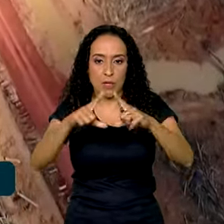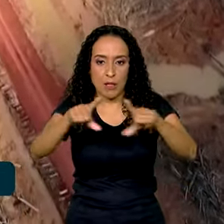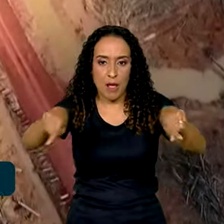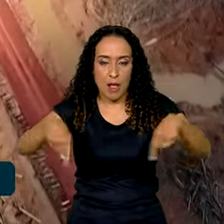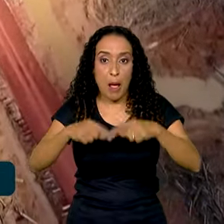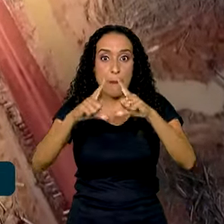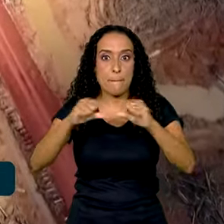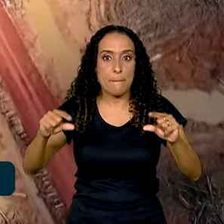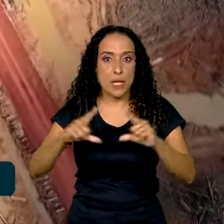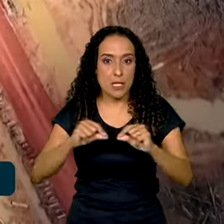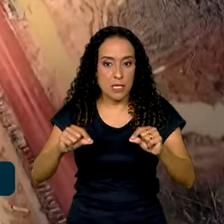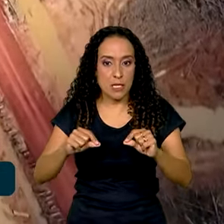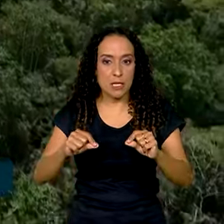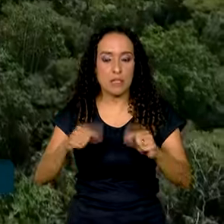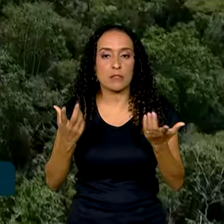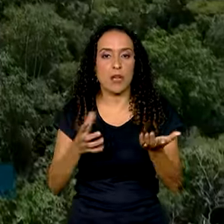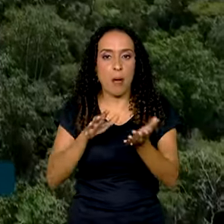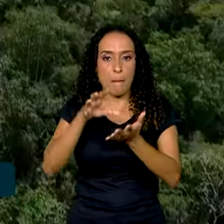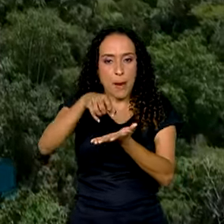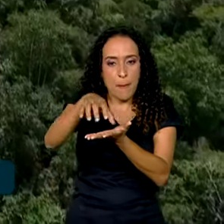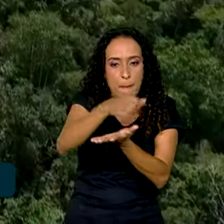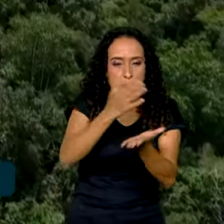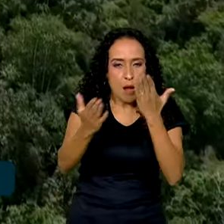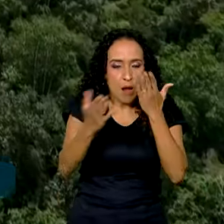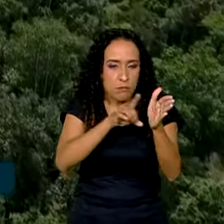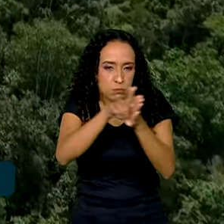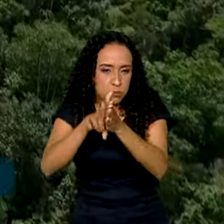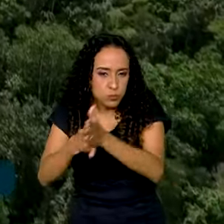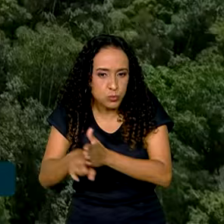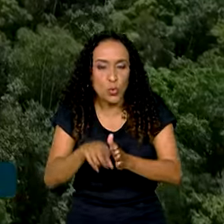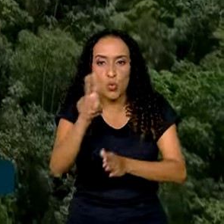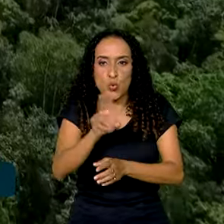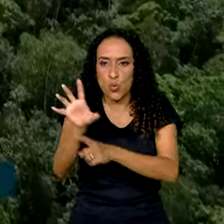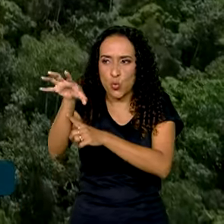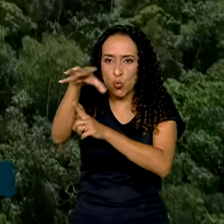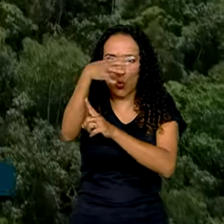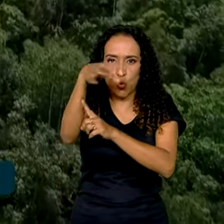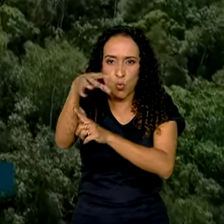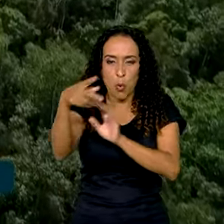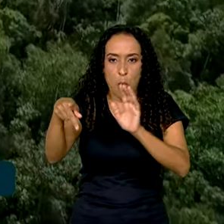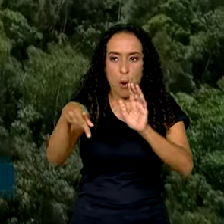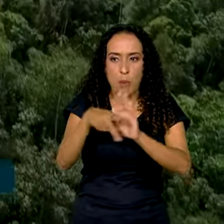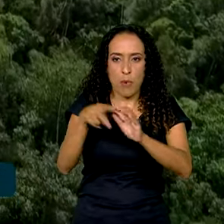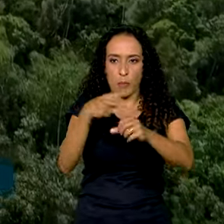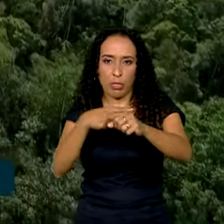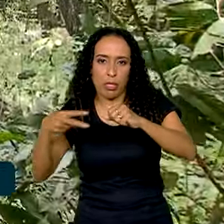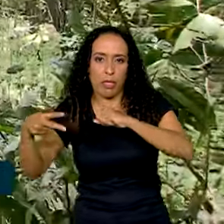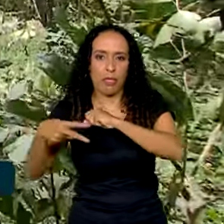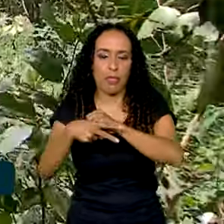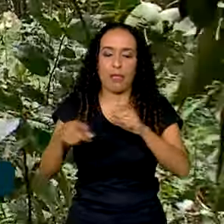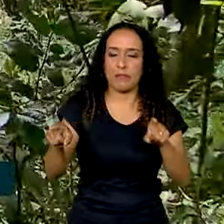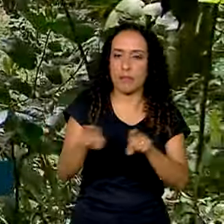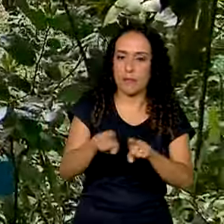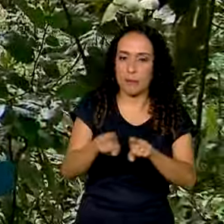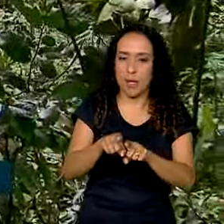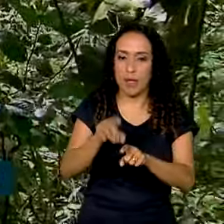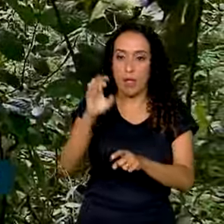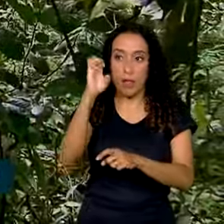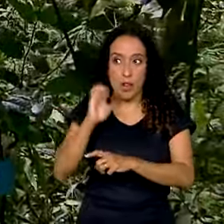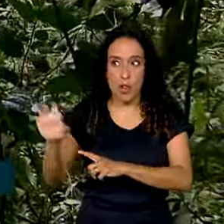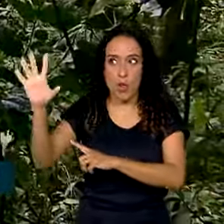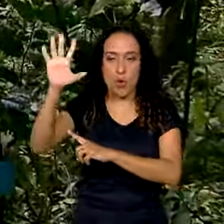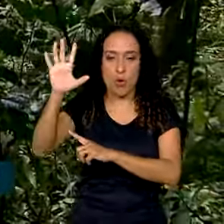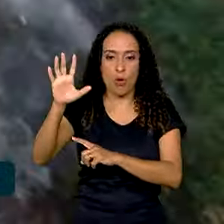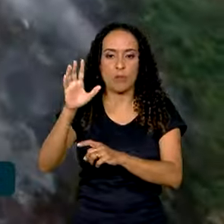Os dados observados pelo sistema do Imazon, que utiliza satélites da NASA e da Agência Espacial Europeia, detectam